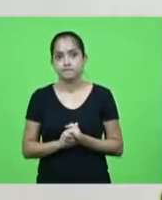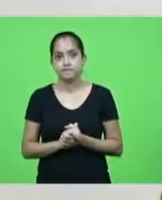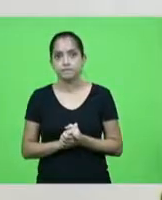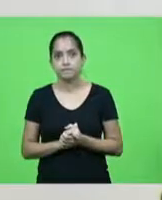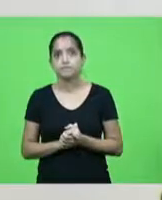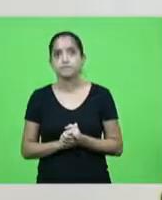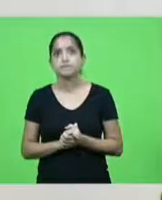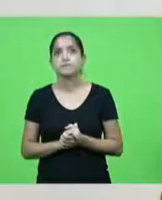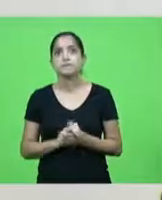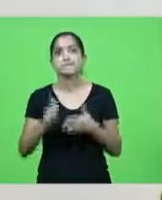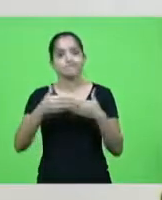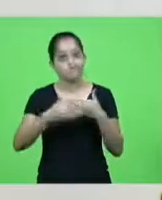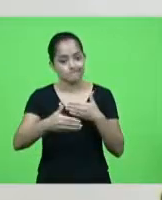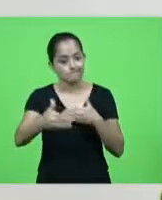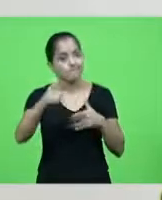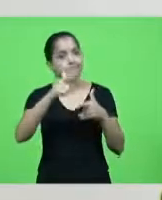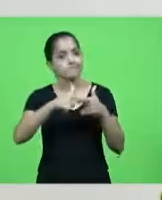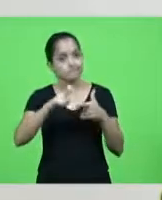vai dar caca